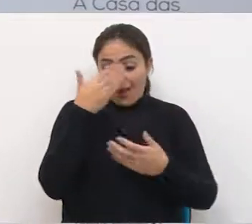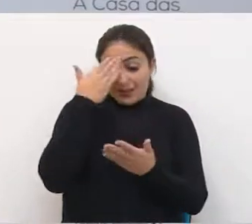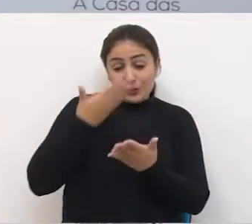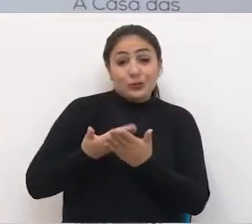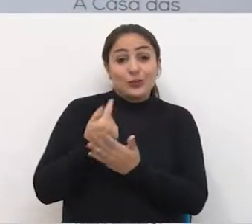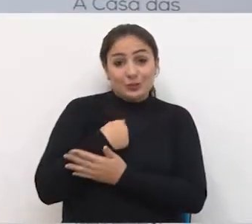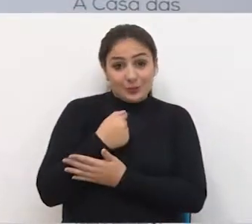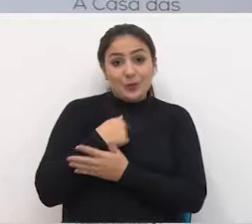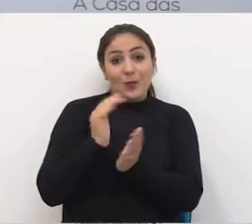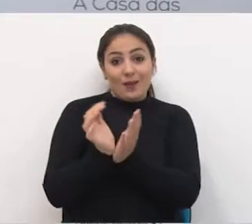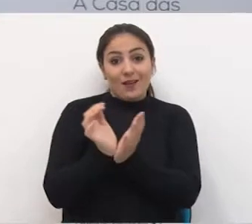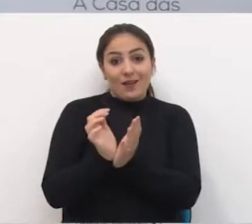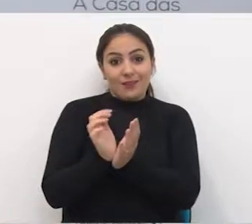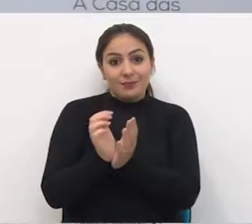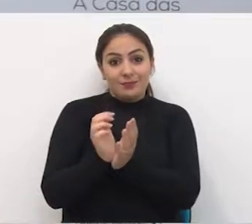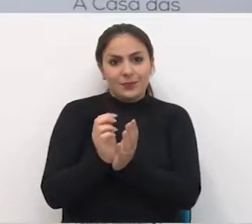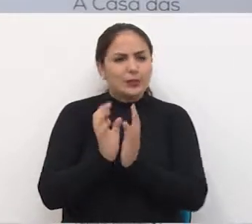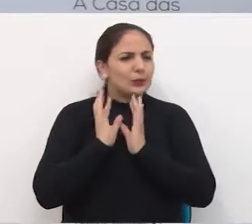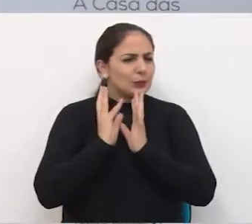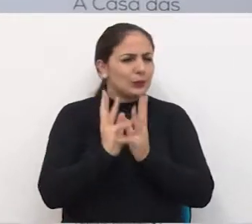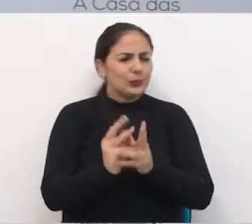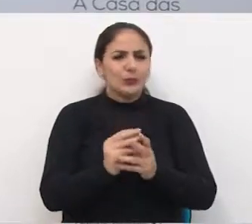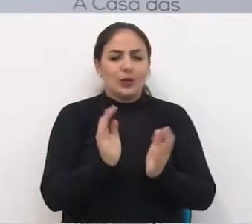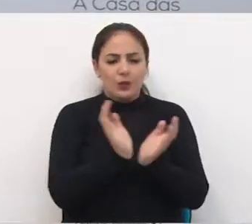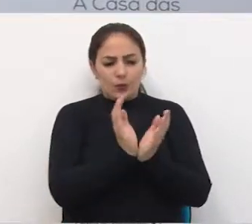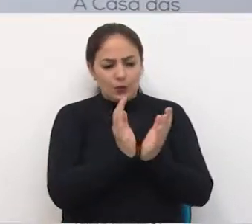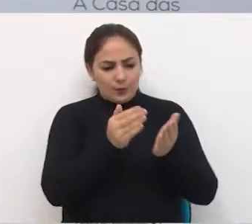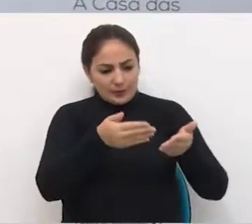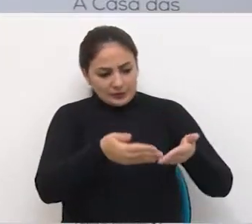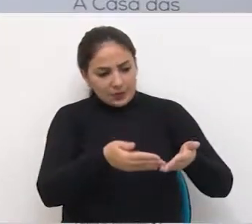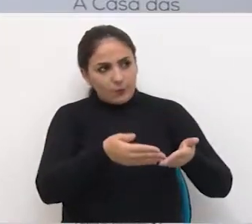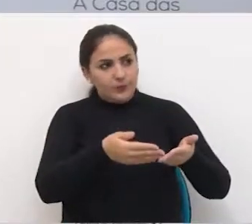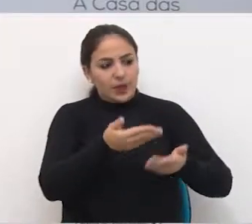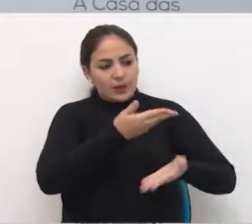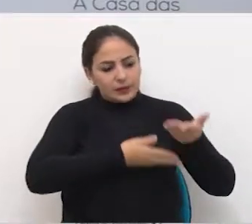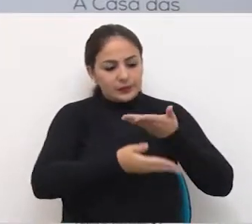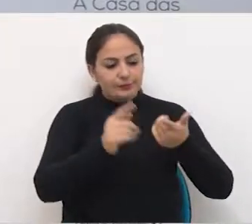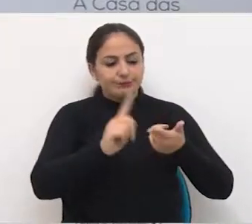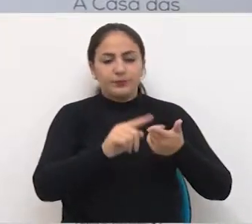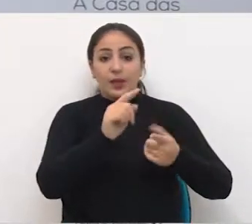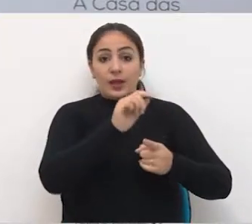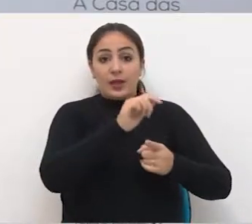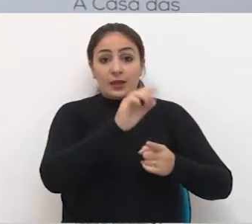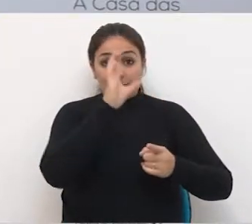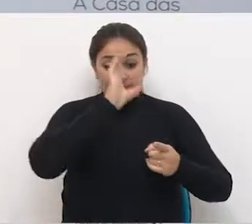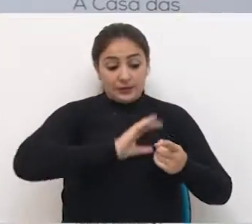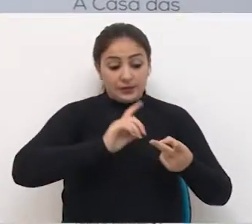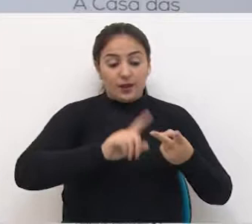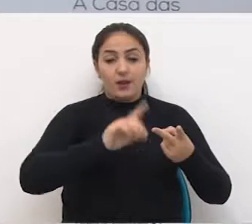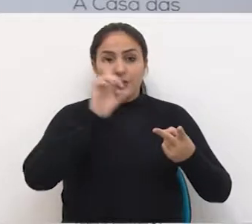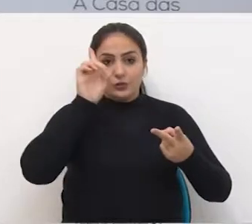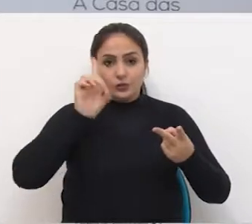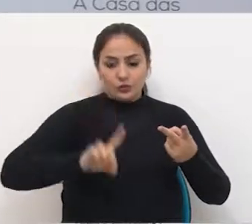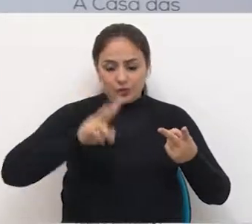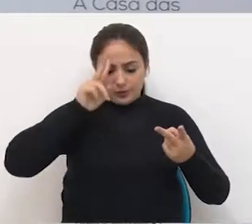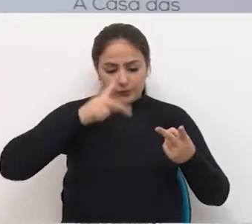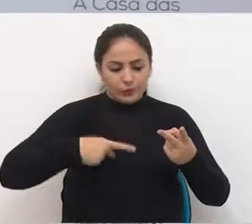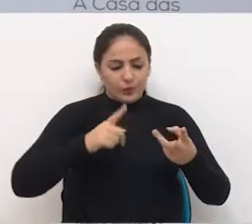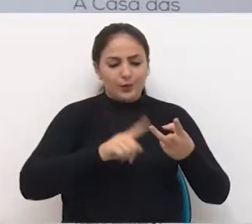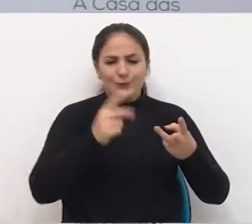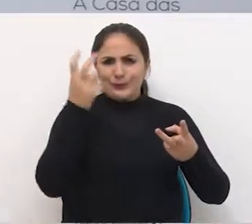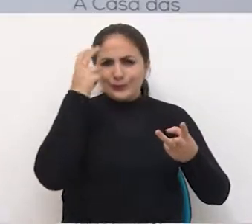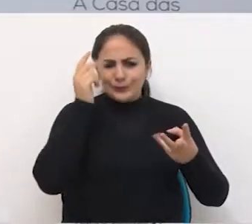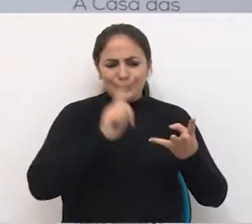os colegas nos deu. E abrange tudo, a partir que a comissão abrange cidadania, abrange direitos humanos, abrange cultura,